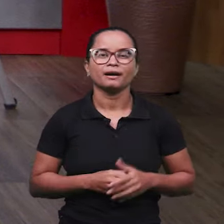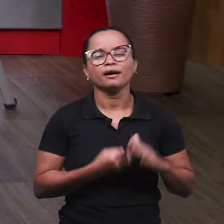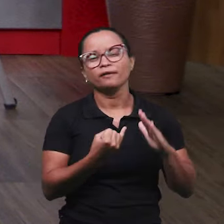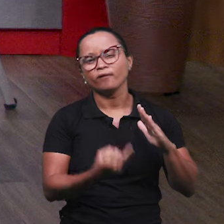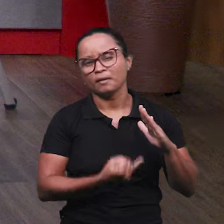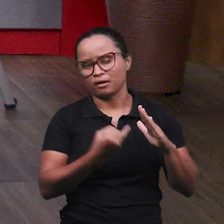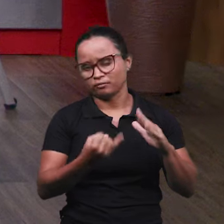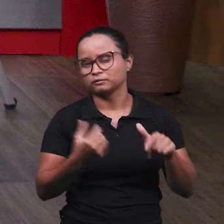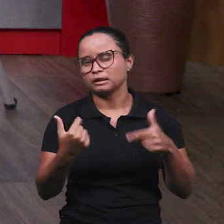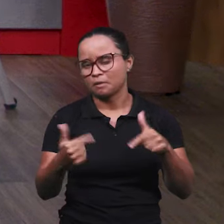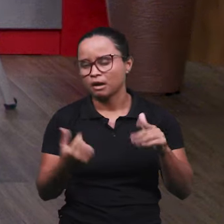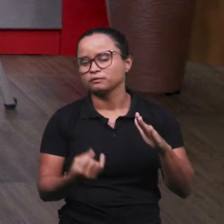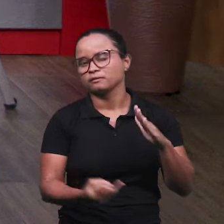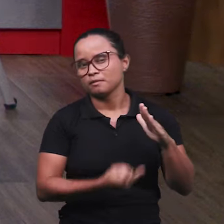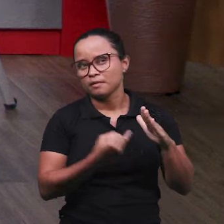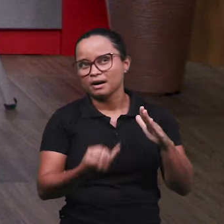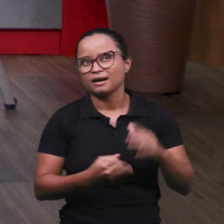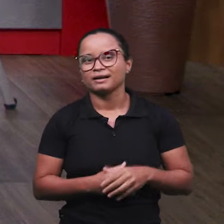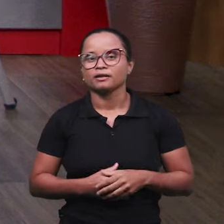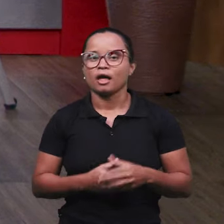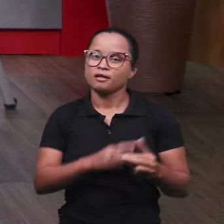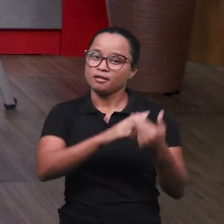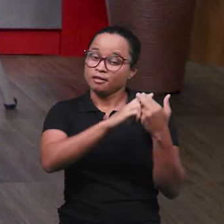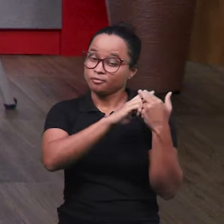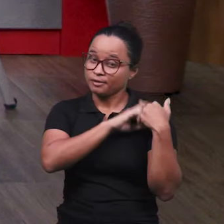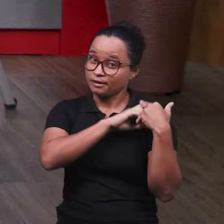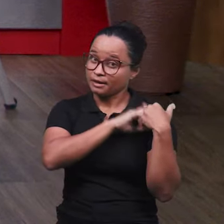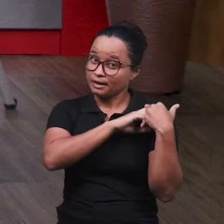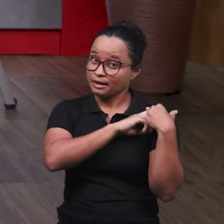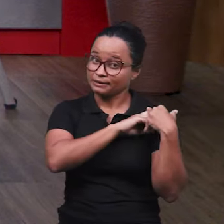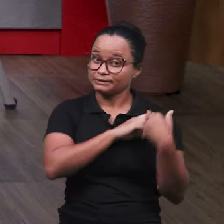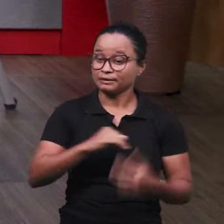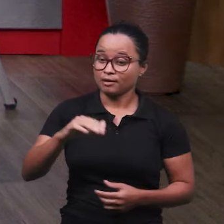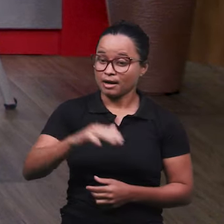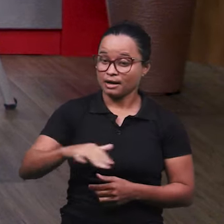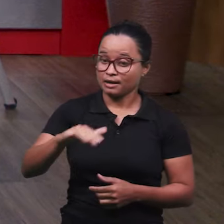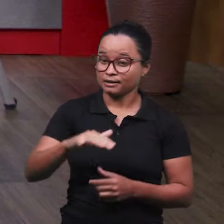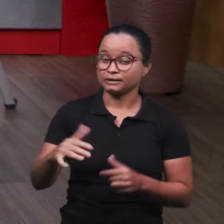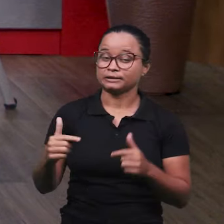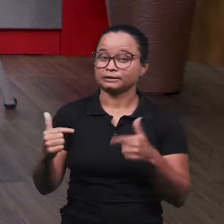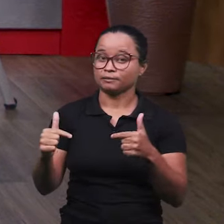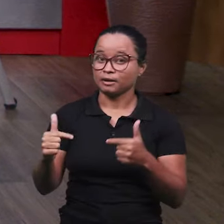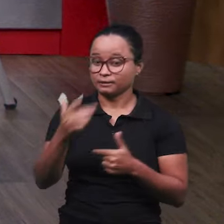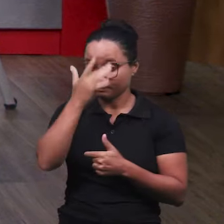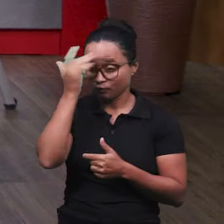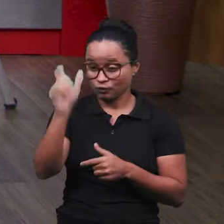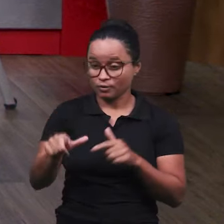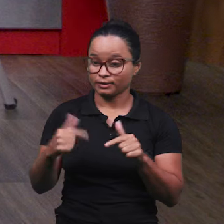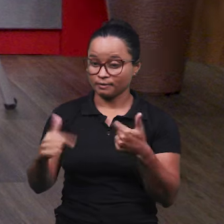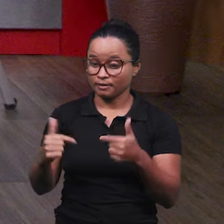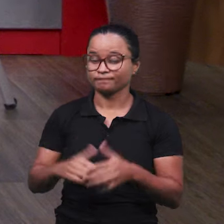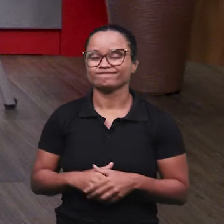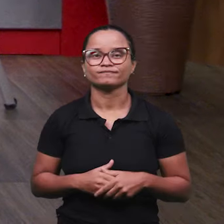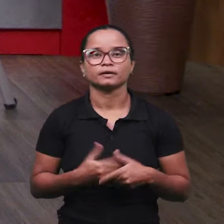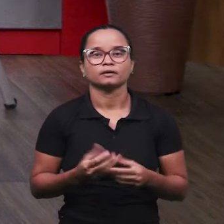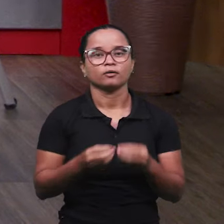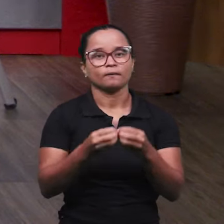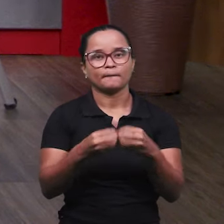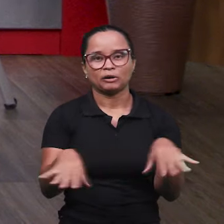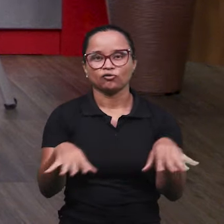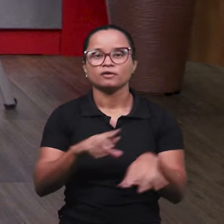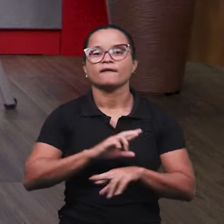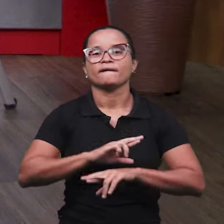Mais informal, né, sem assumir essa responsabilidade de se preocupar com o ambiente do trabalho do trabalhador, e com isso trazer inúmeros